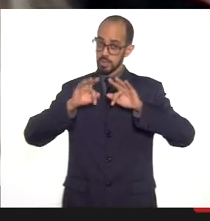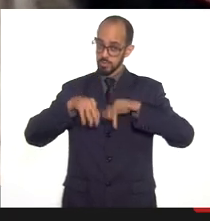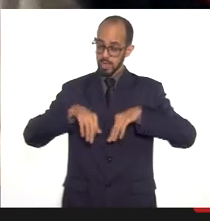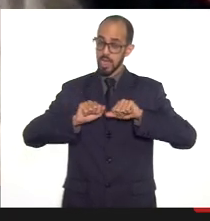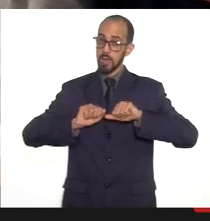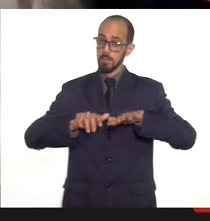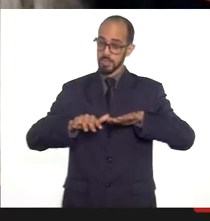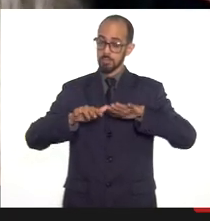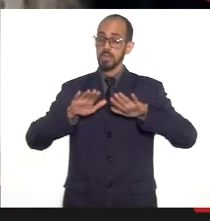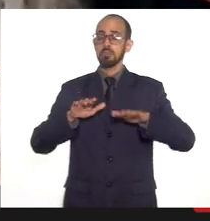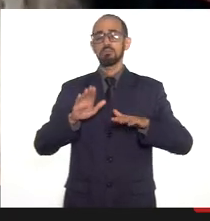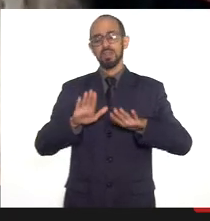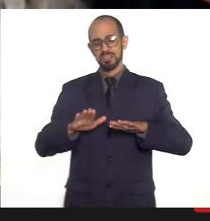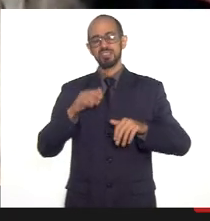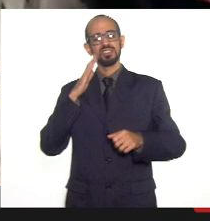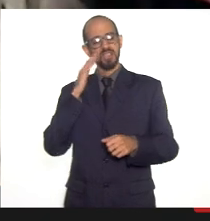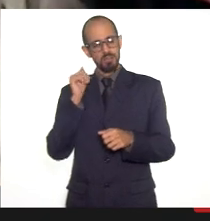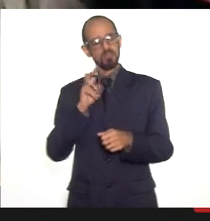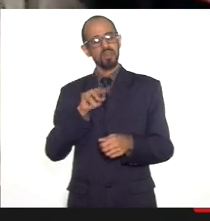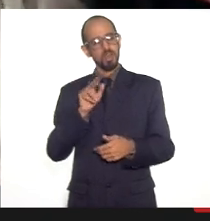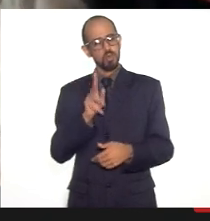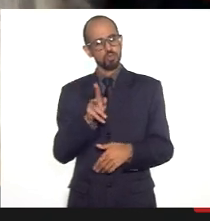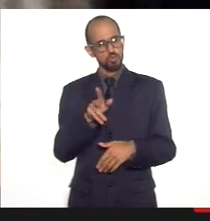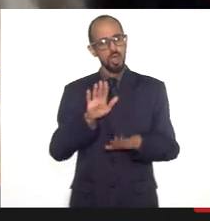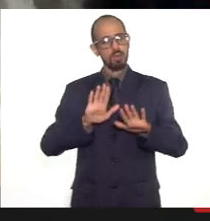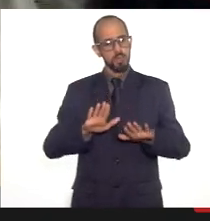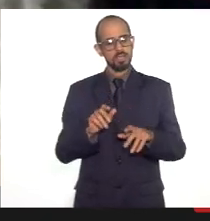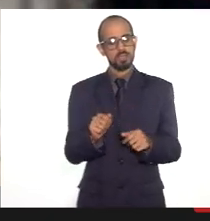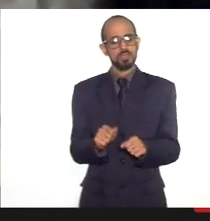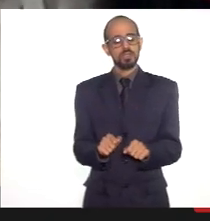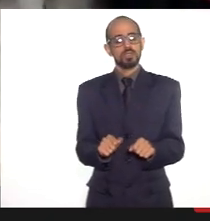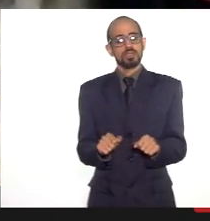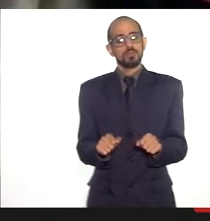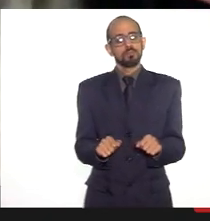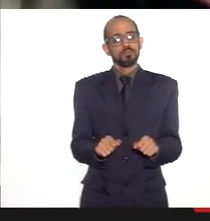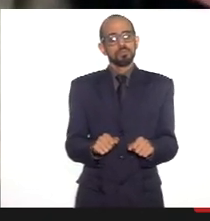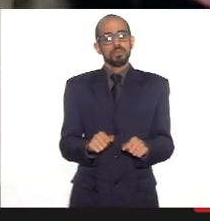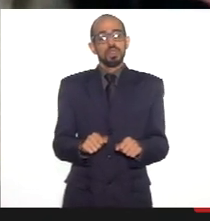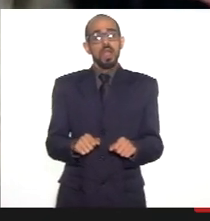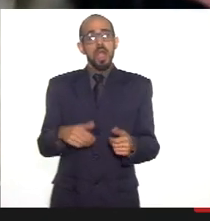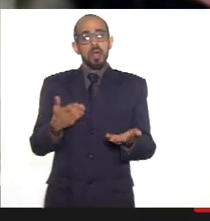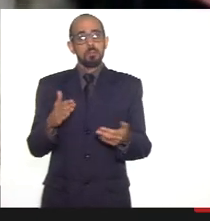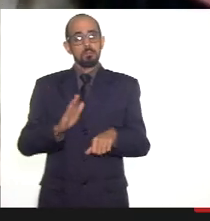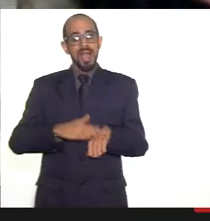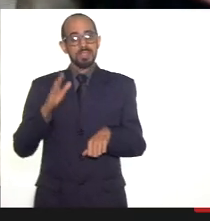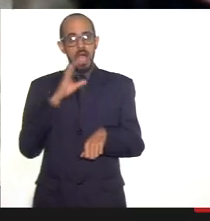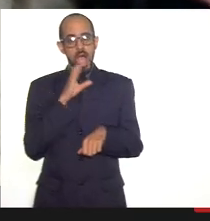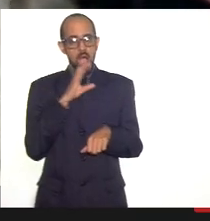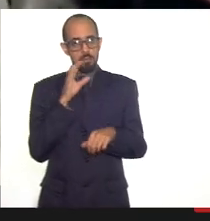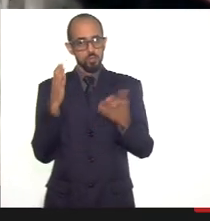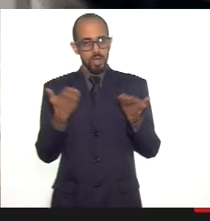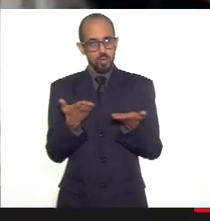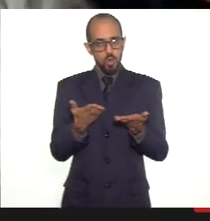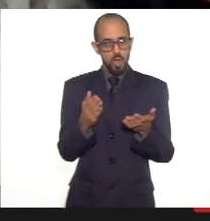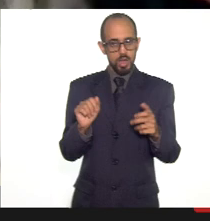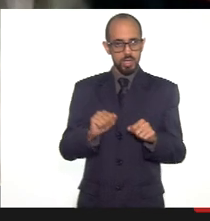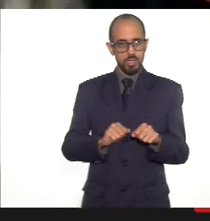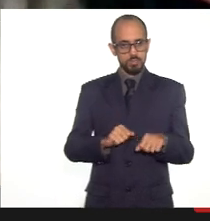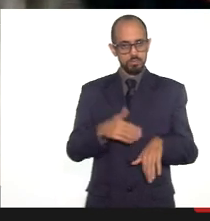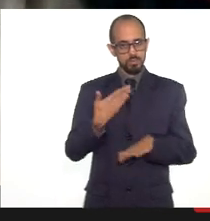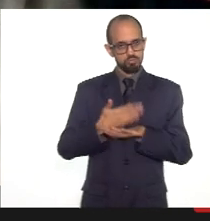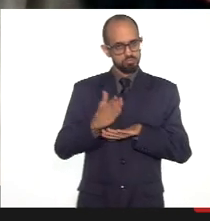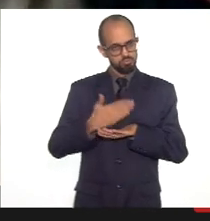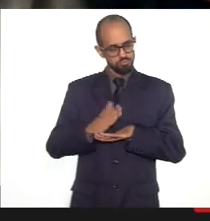ainda dela mas com uma uma questão com mais eficiência né efetividade de